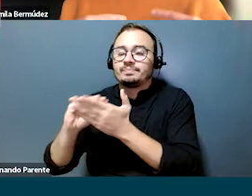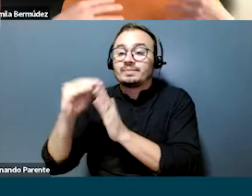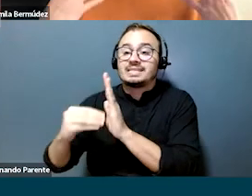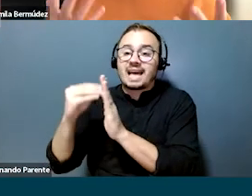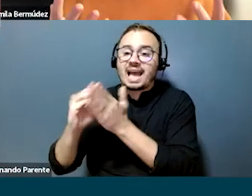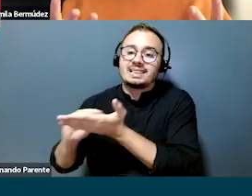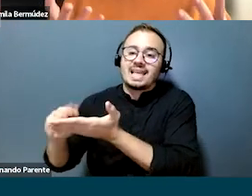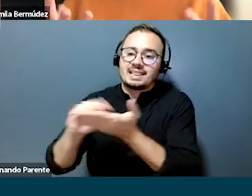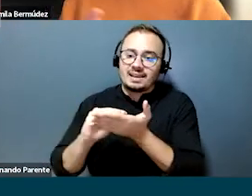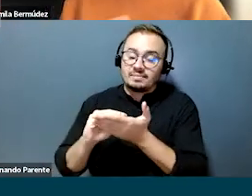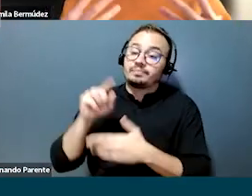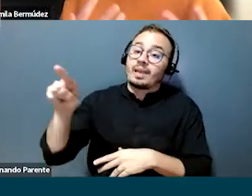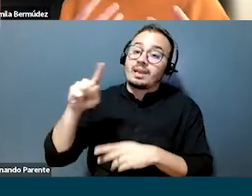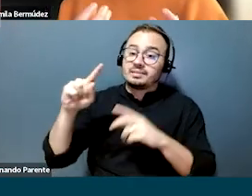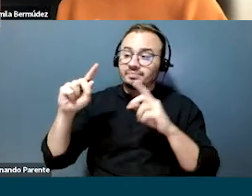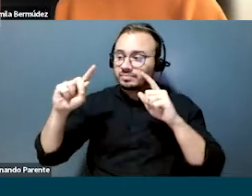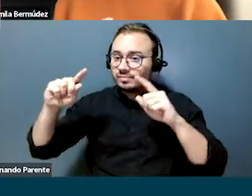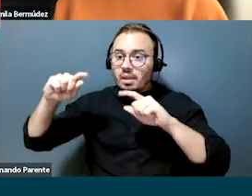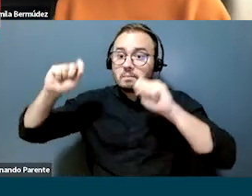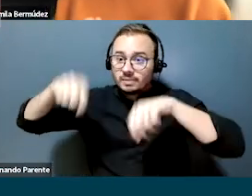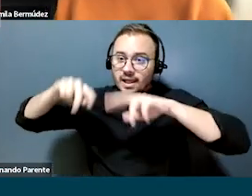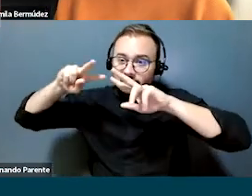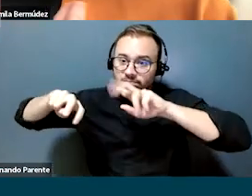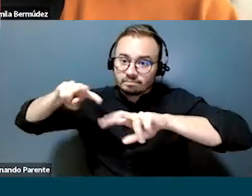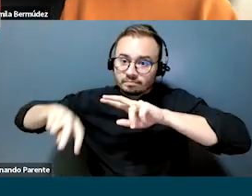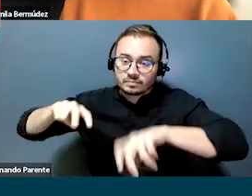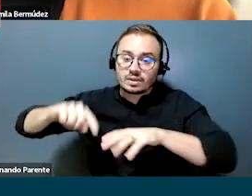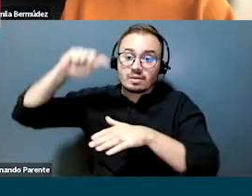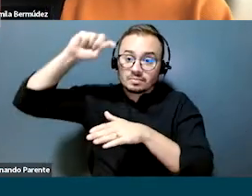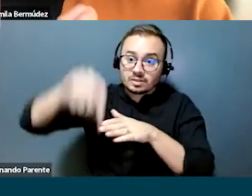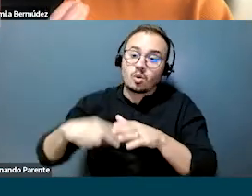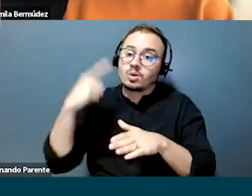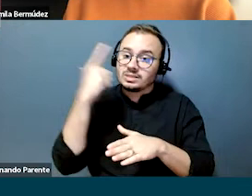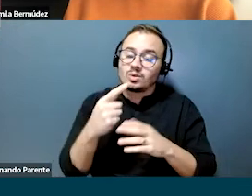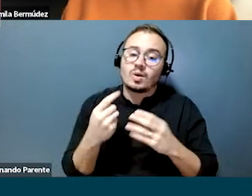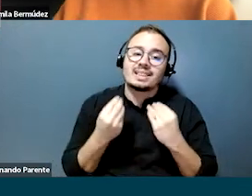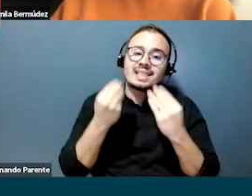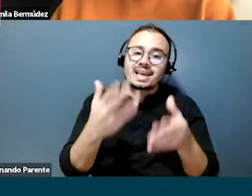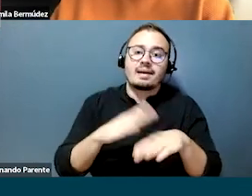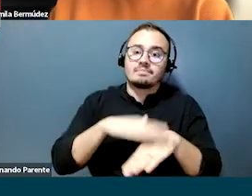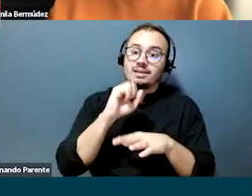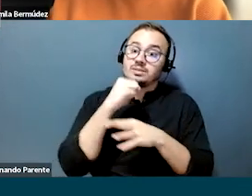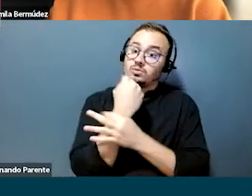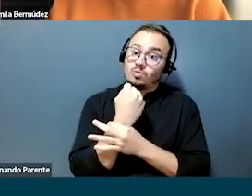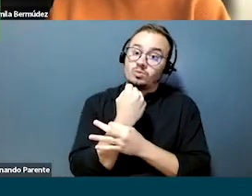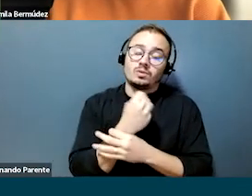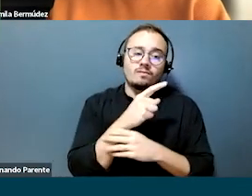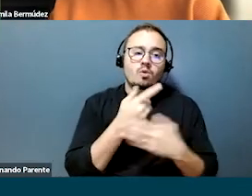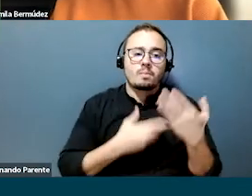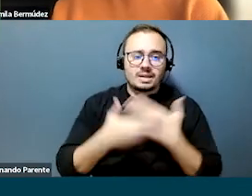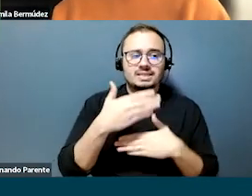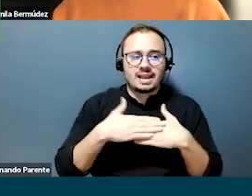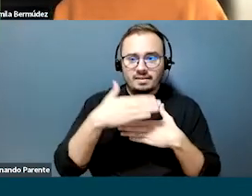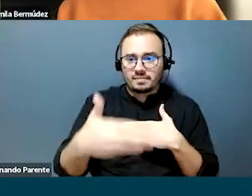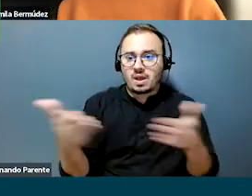E com esse olhar aprofundado, a gente conseguiu chegar a entregáveis robustos, que é um pouquinho do que eu vou compartilhar agora com